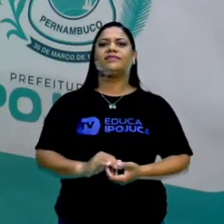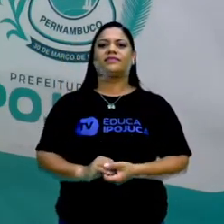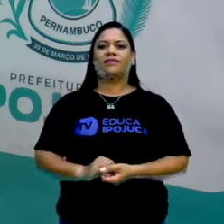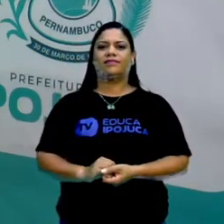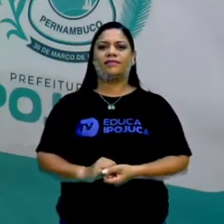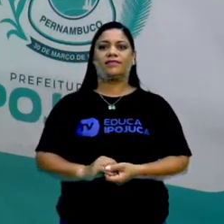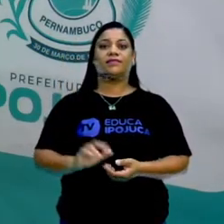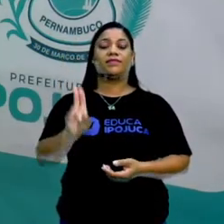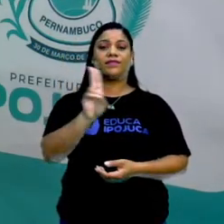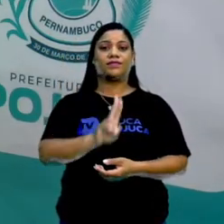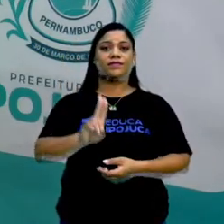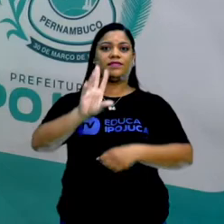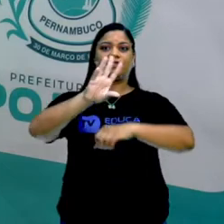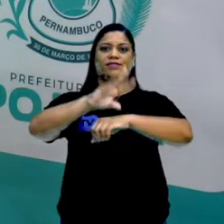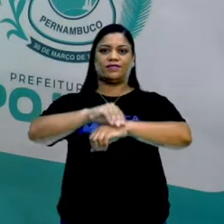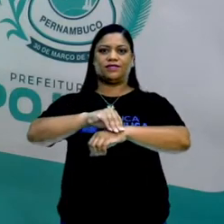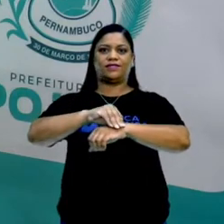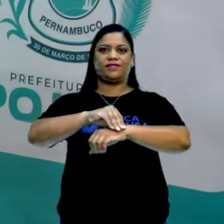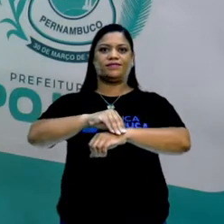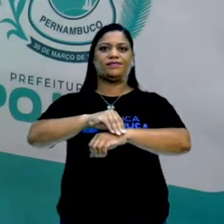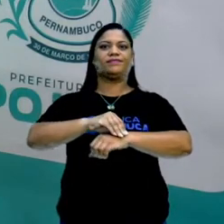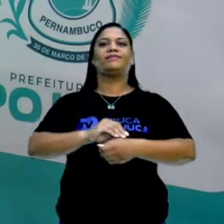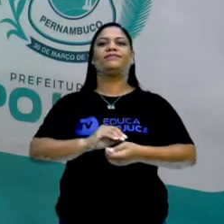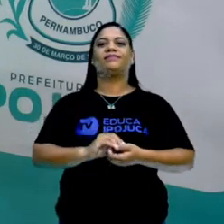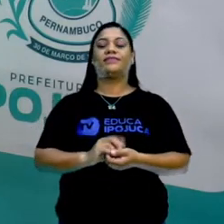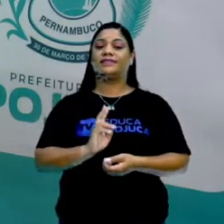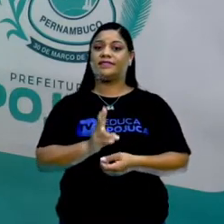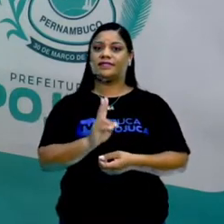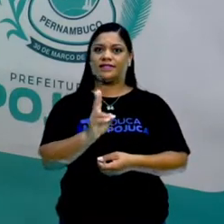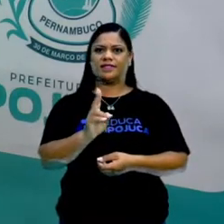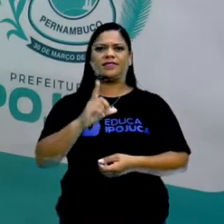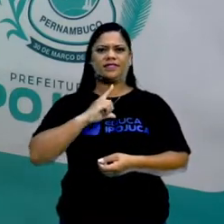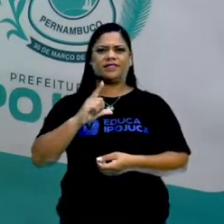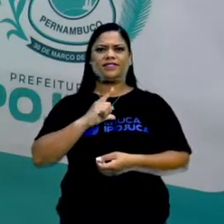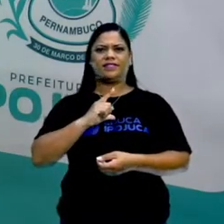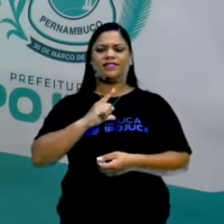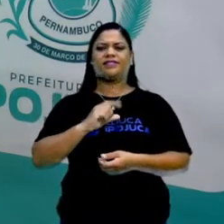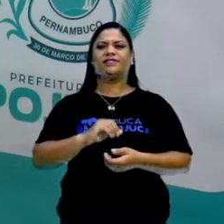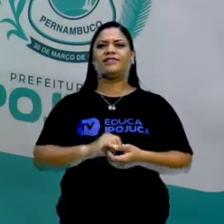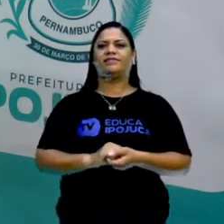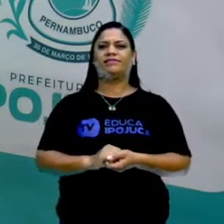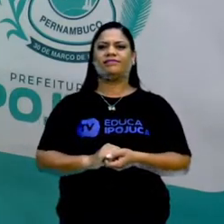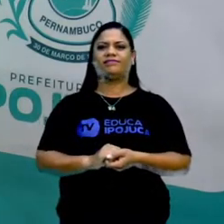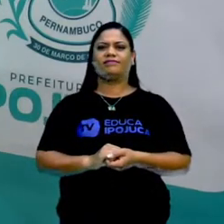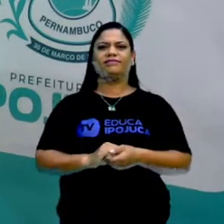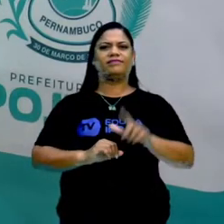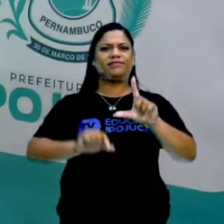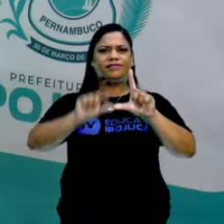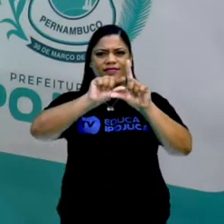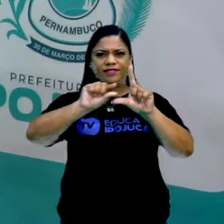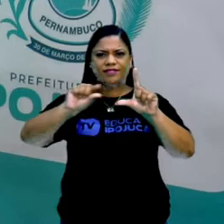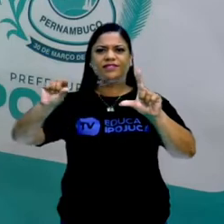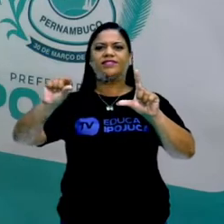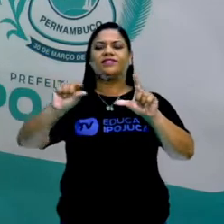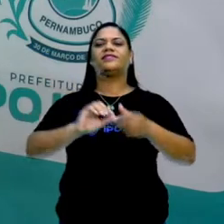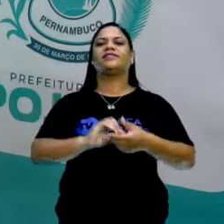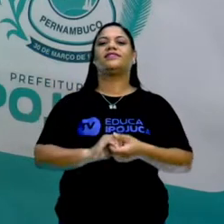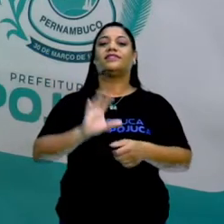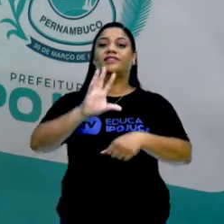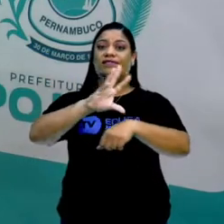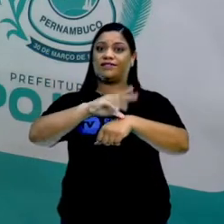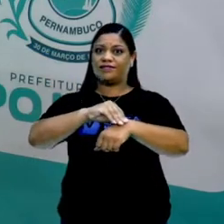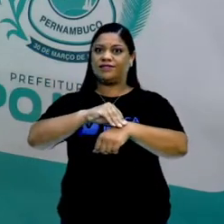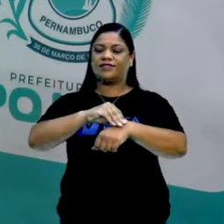por meio da fotografia e geralmente acompanha algumas, acompanha uma legenda. A estrutura da foto